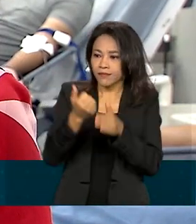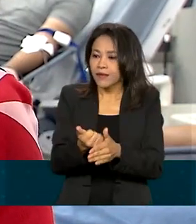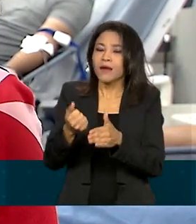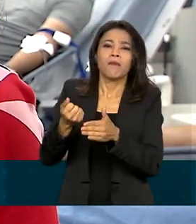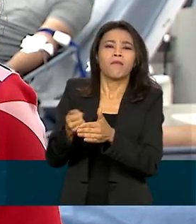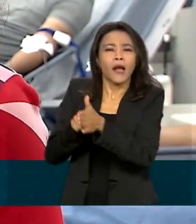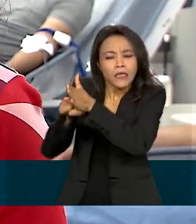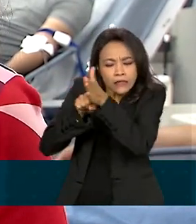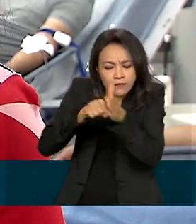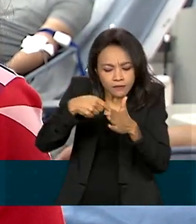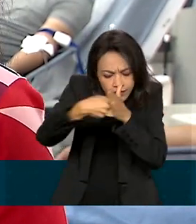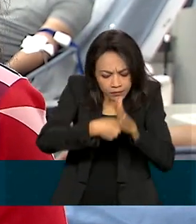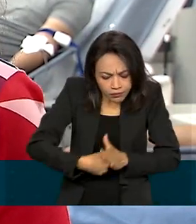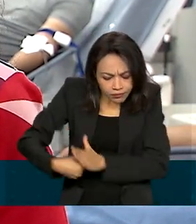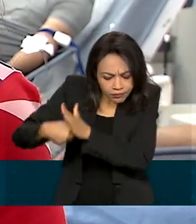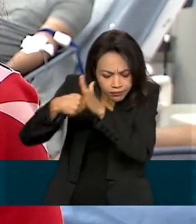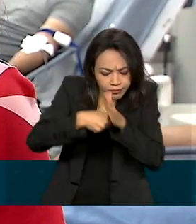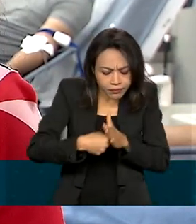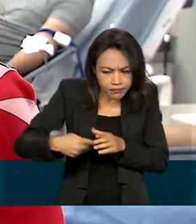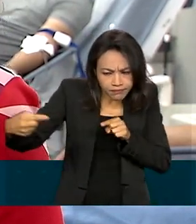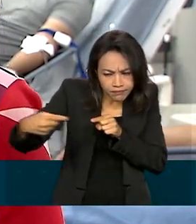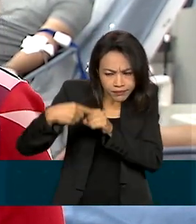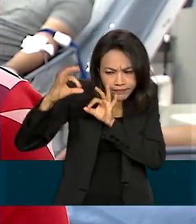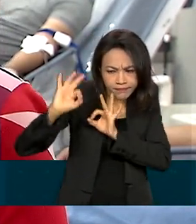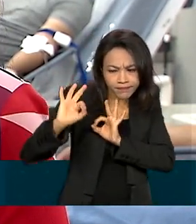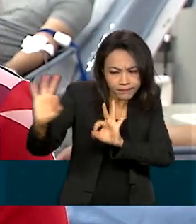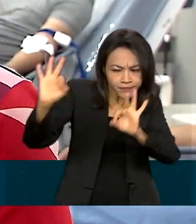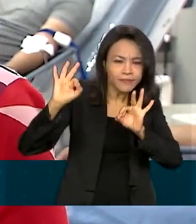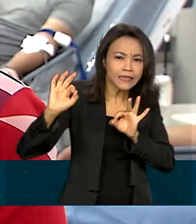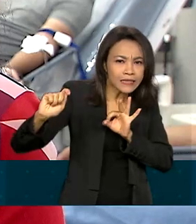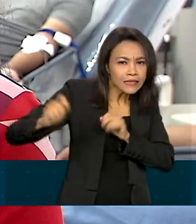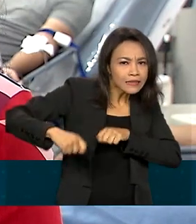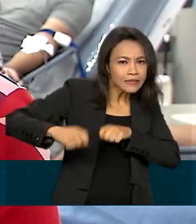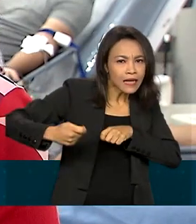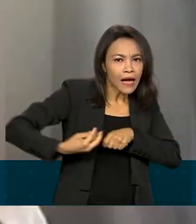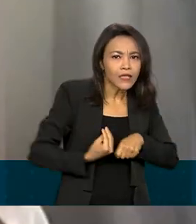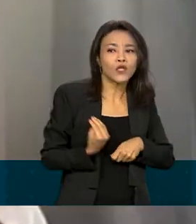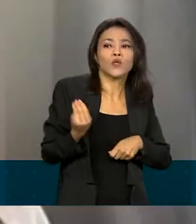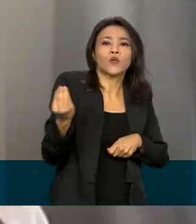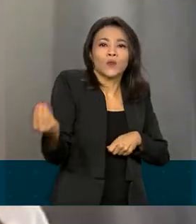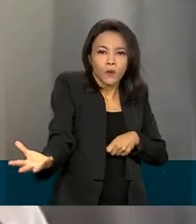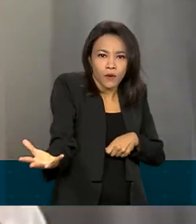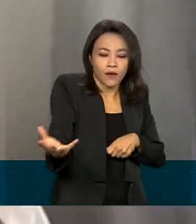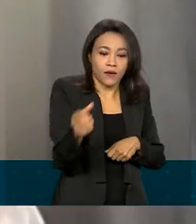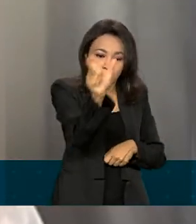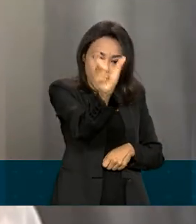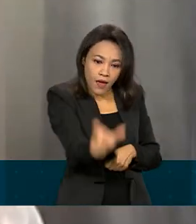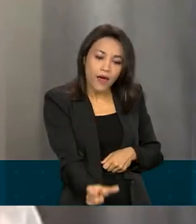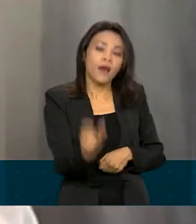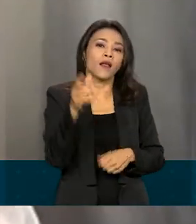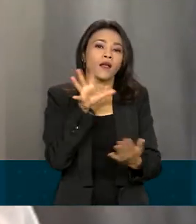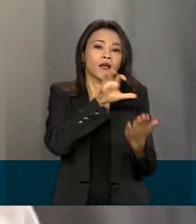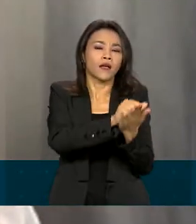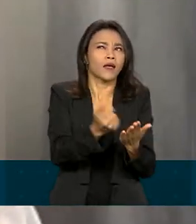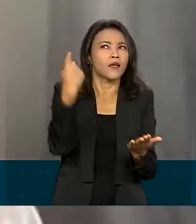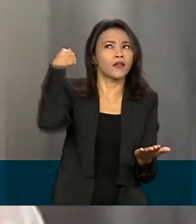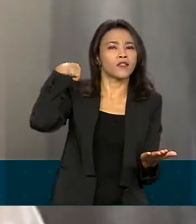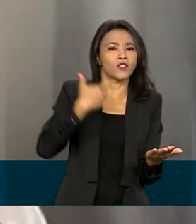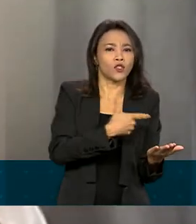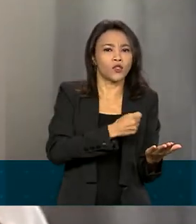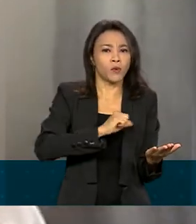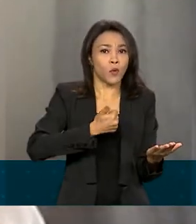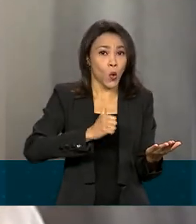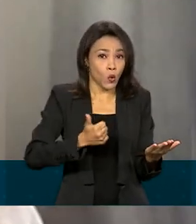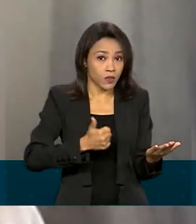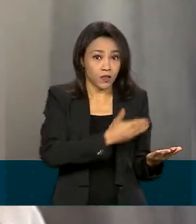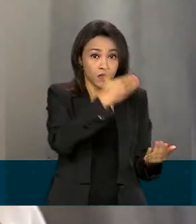exames, para de fato a gente poder confirmar o nível de compatibilidade entre pacientes doador. Eloise fez o cadastro em 2011 e, em